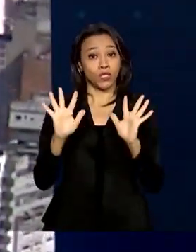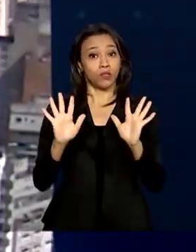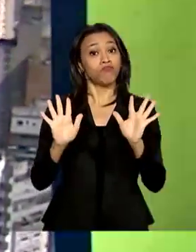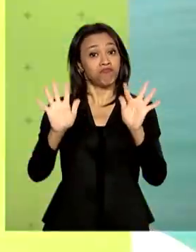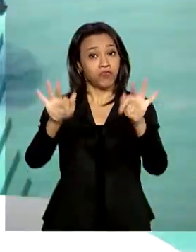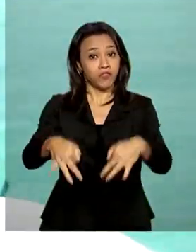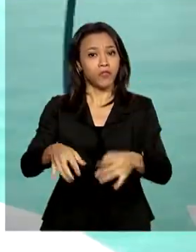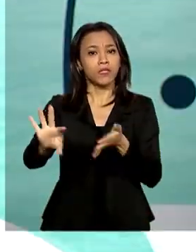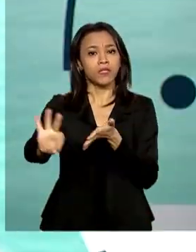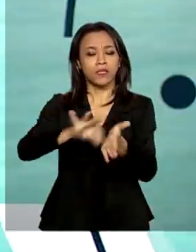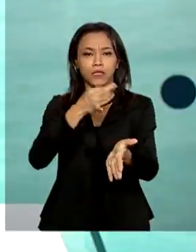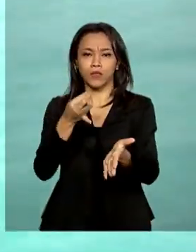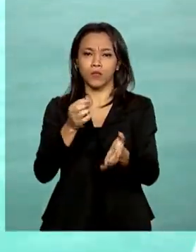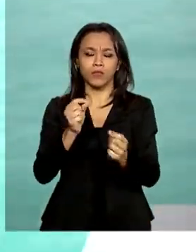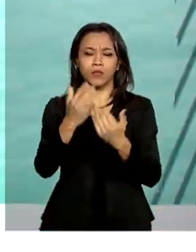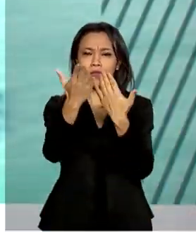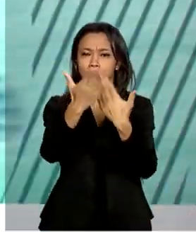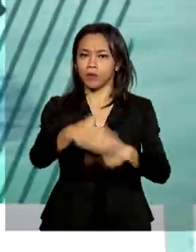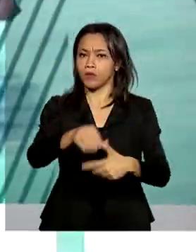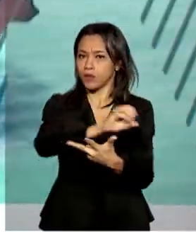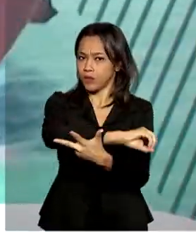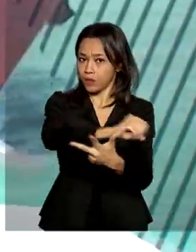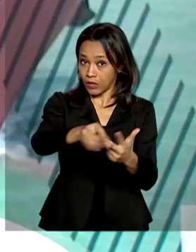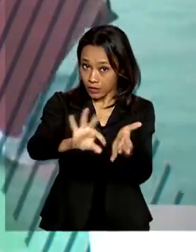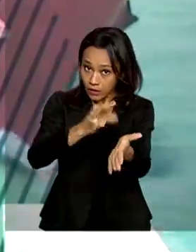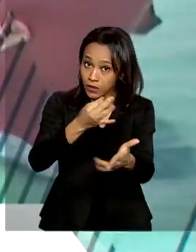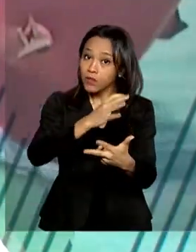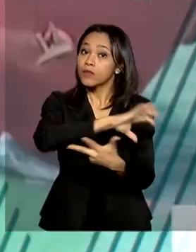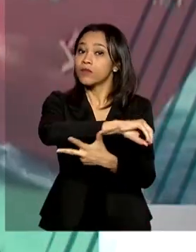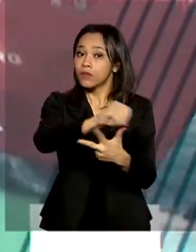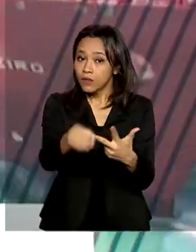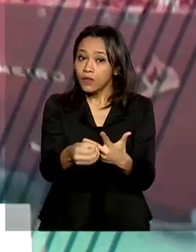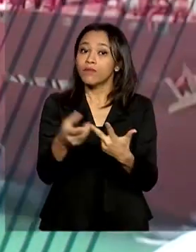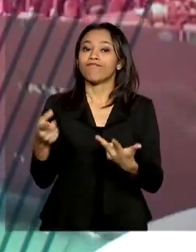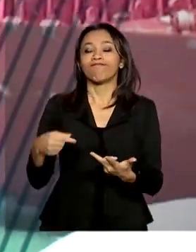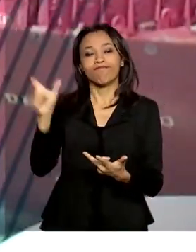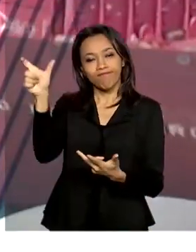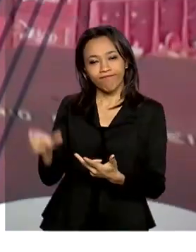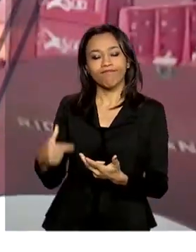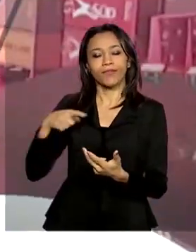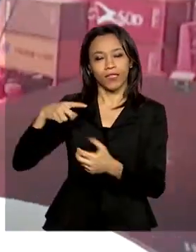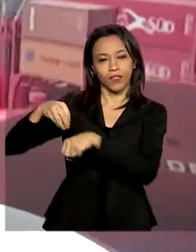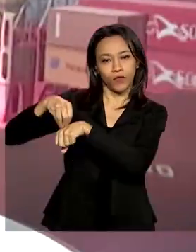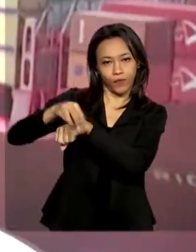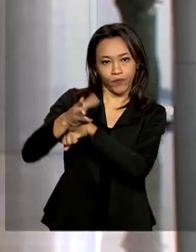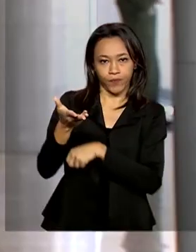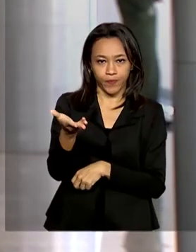inscrições para o Exame Nacional do Ensino Médio. A repórter Márcia Fernandes tem as informações.